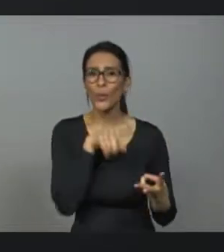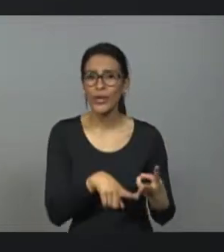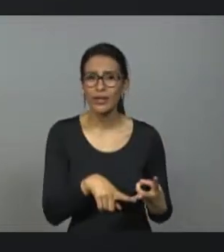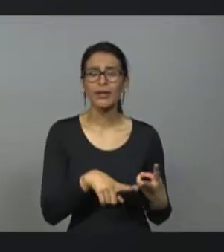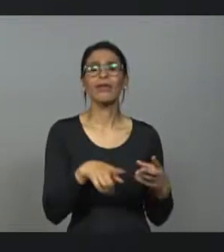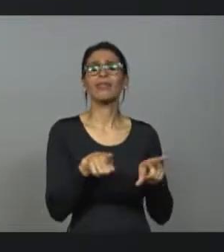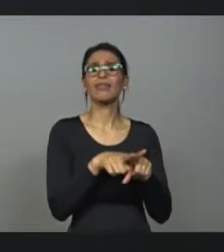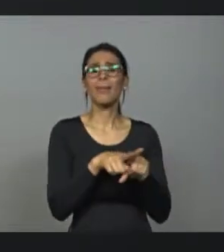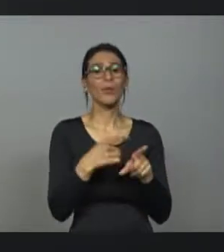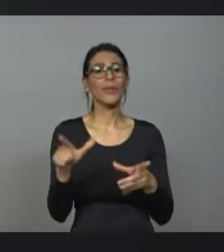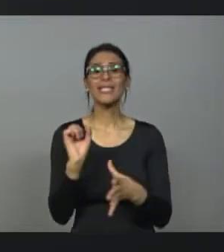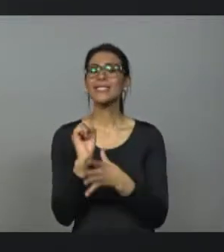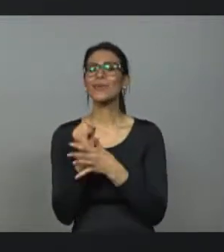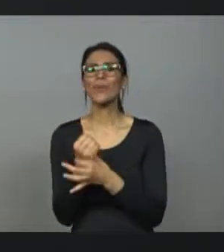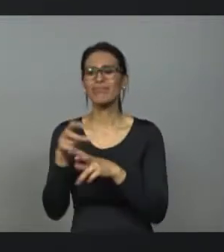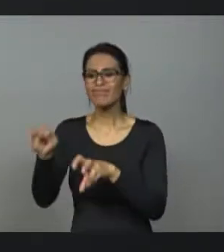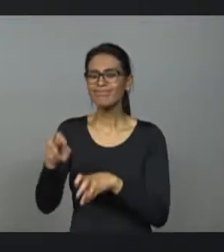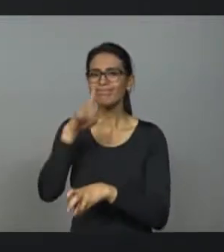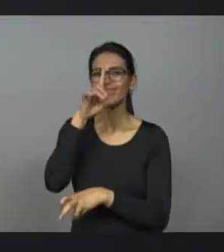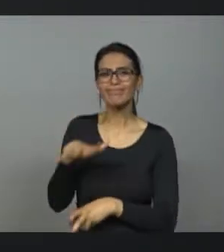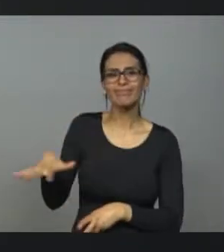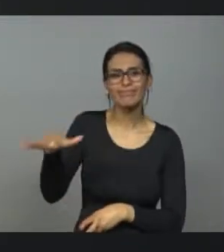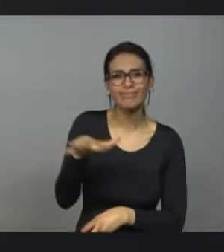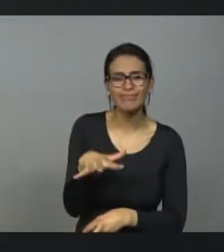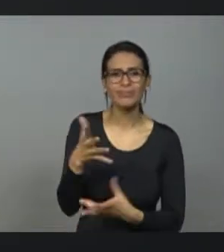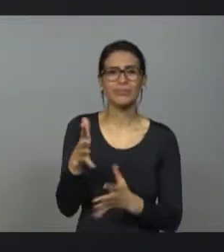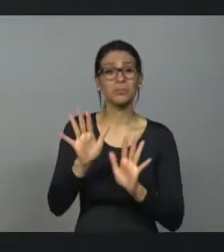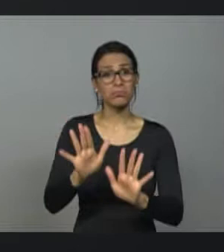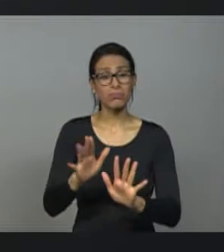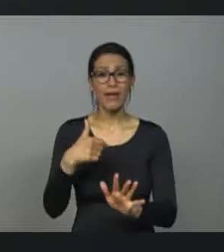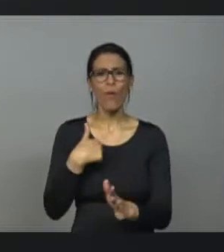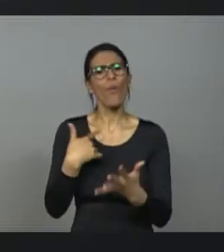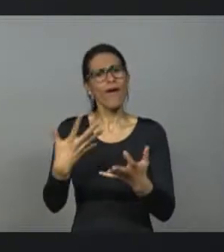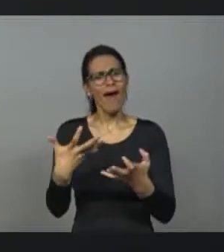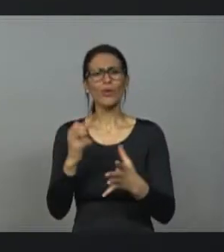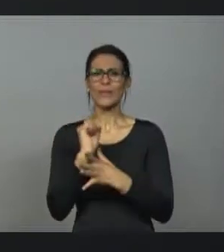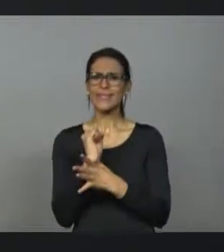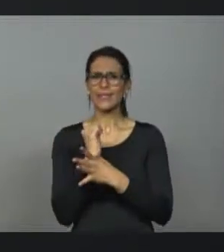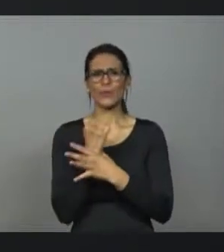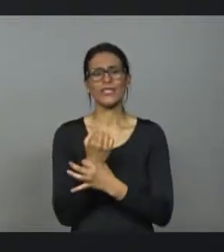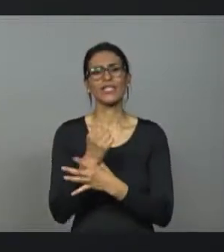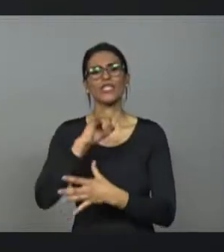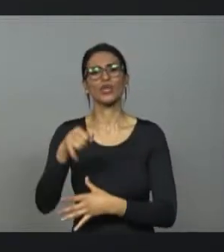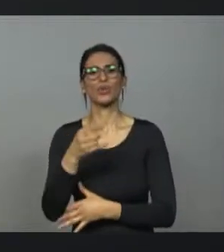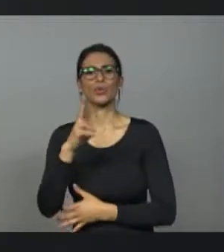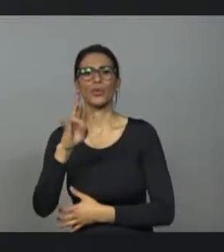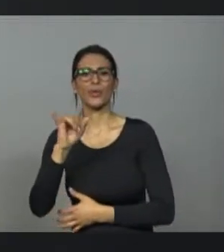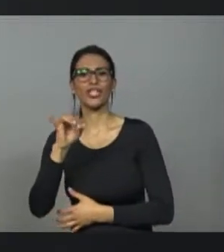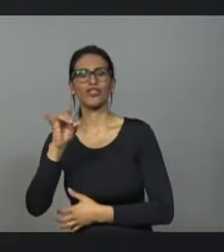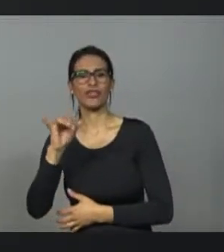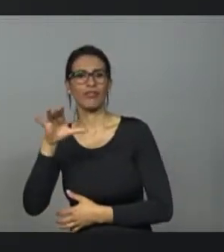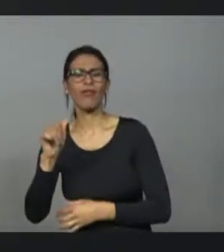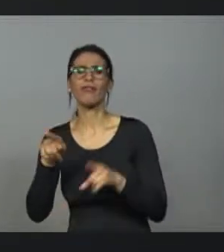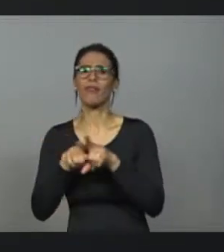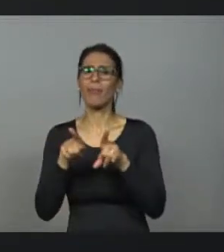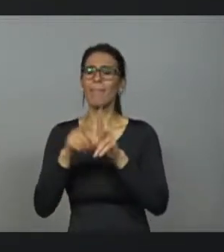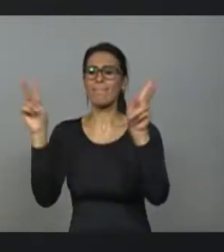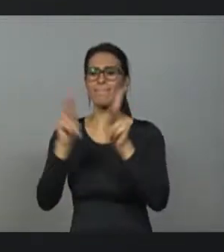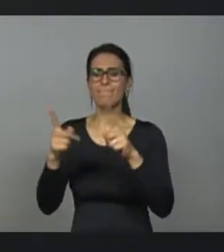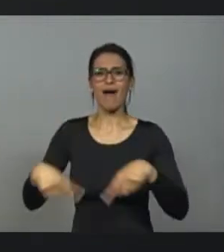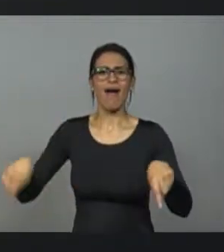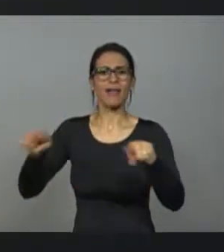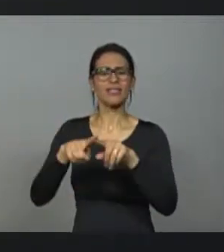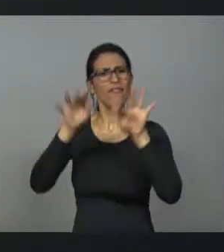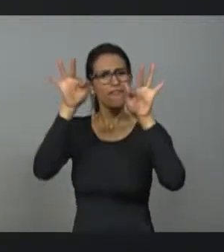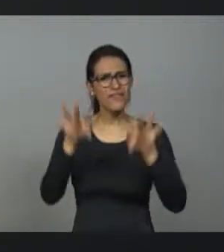jurídica. No nosso governo, nós vamos garantir paz no campo, segurança jurídica e combater e reprimir invasões de terra